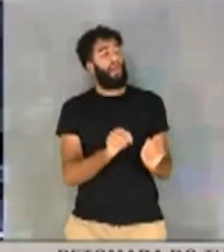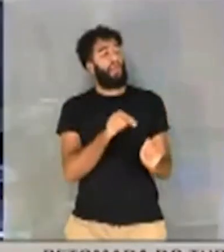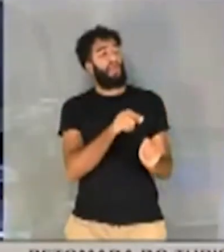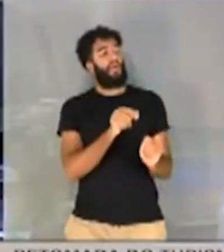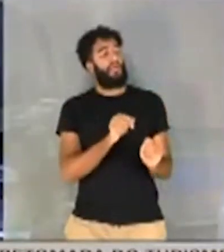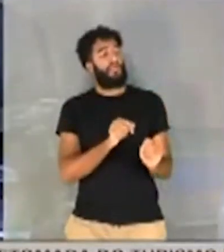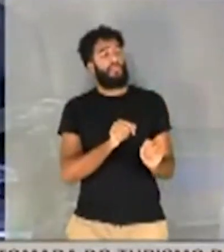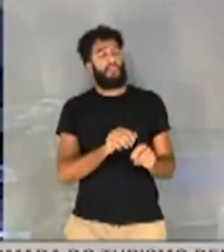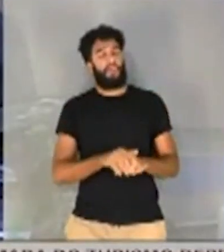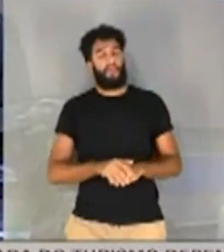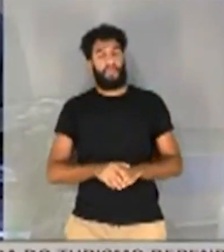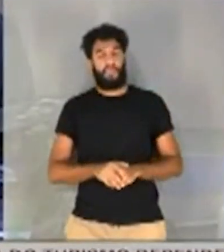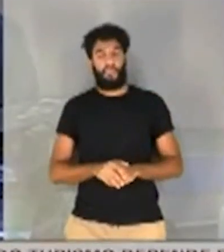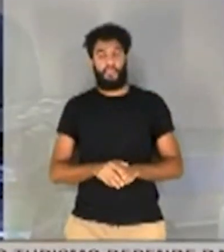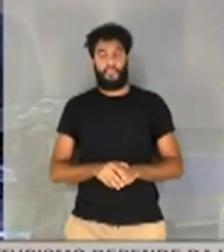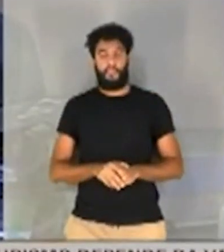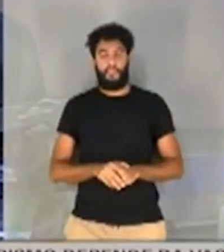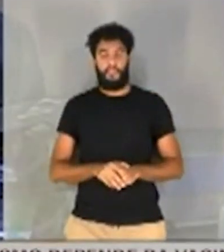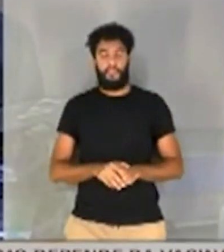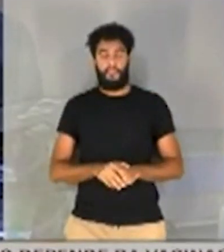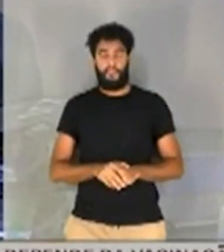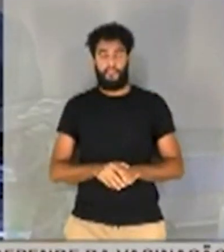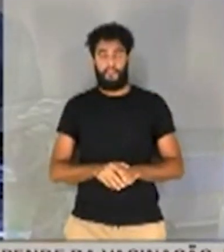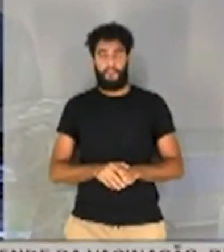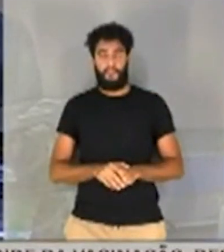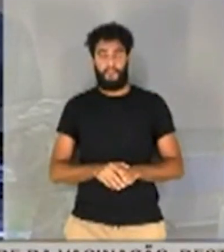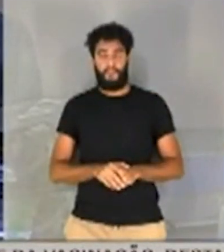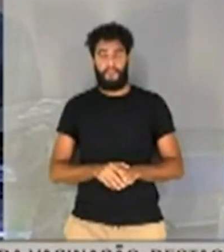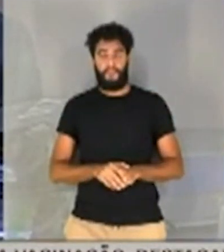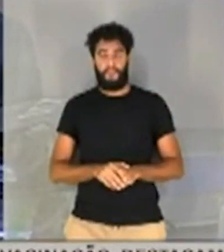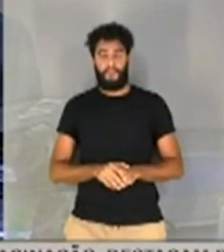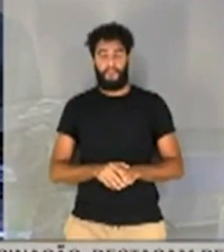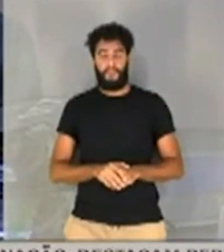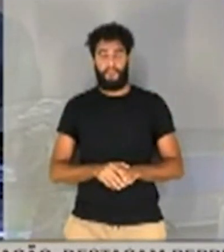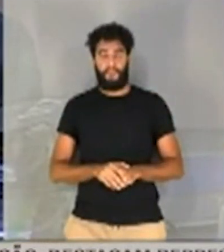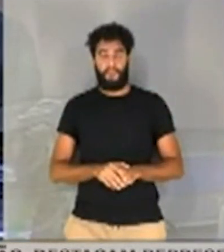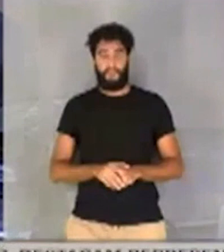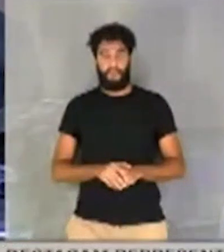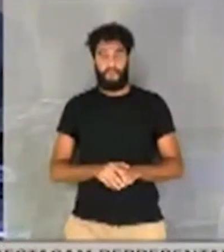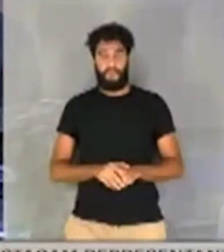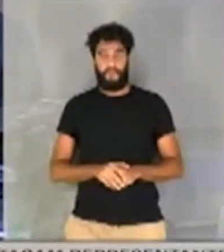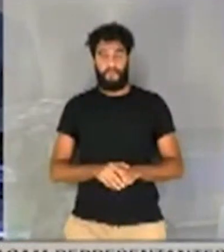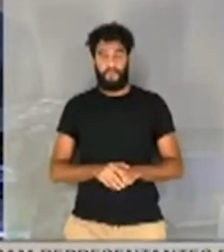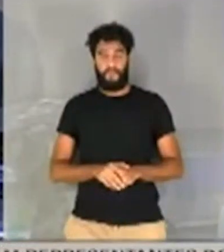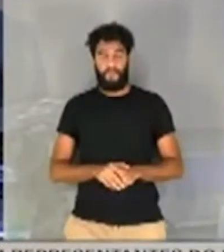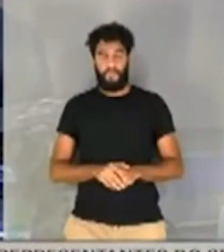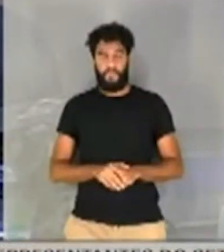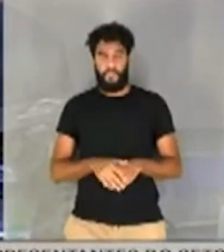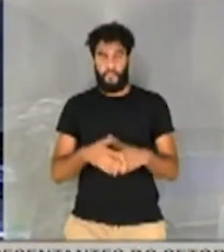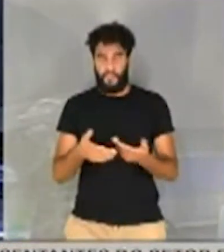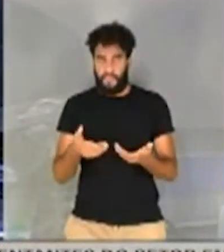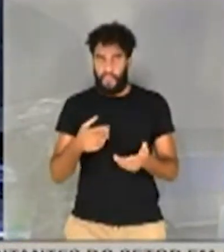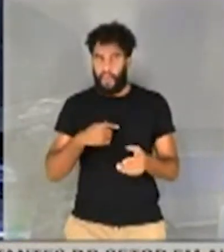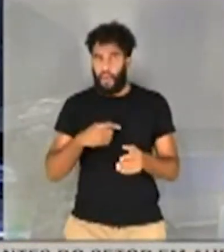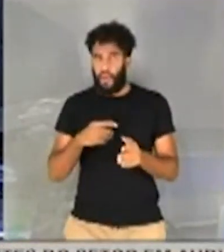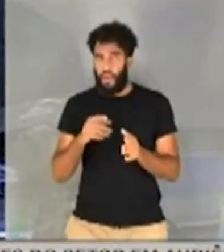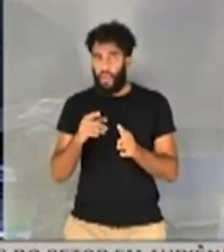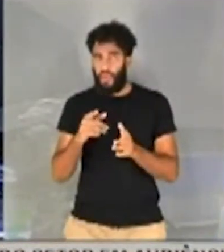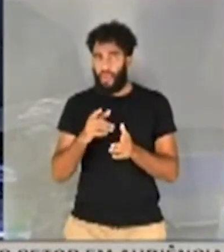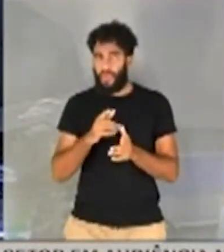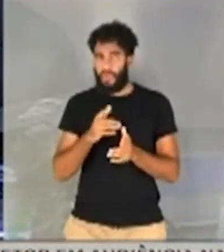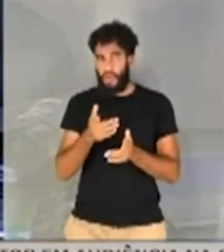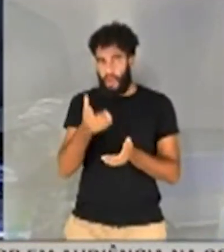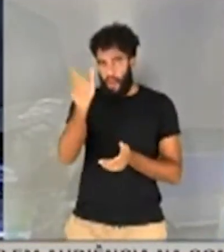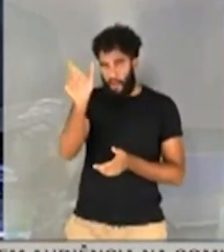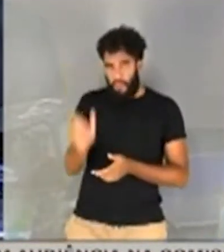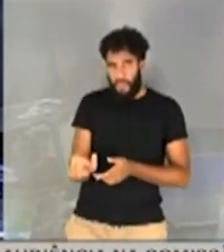Vou só apresentar uma questão de ordem para a análise de vocês. Como eu disse e alertei no começo, dos riscos de se ouvir a doutora Nise como